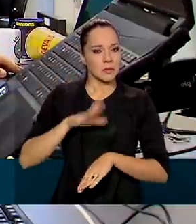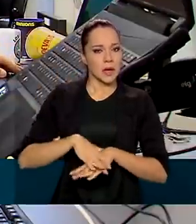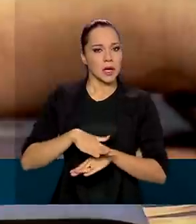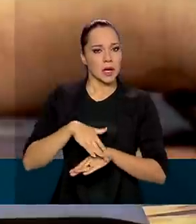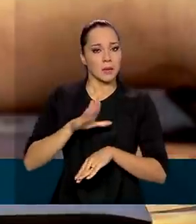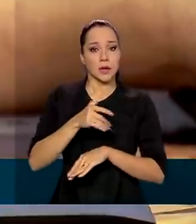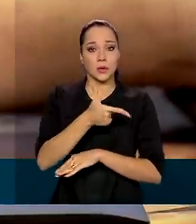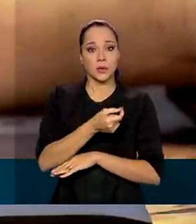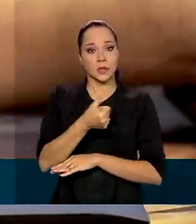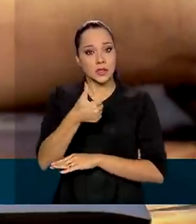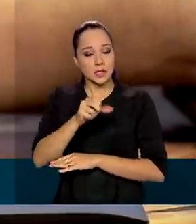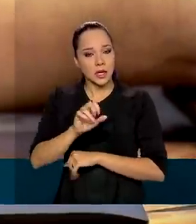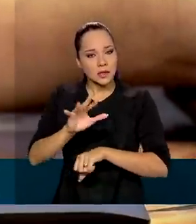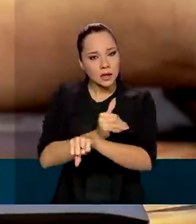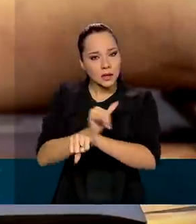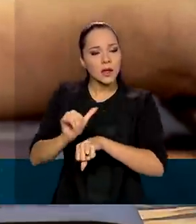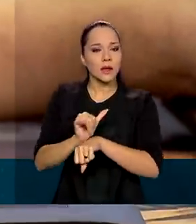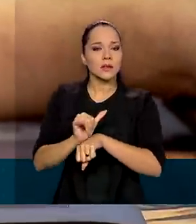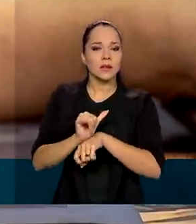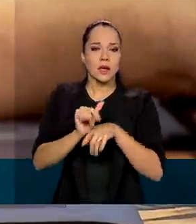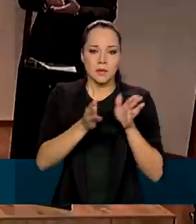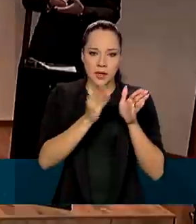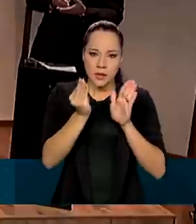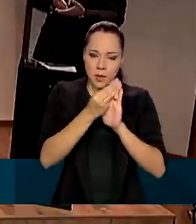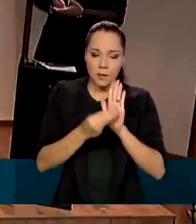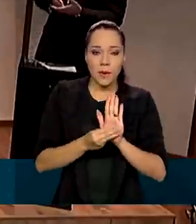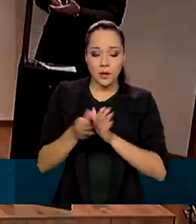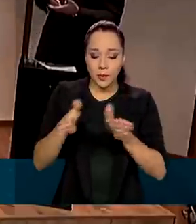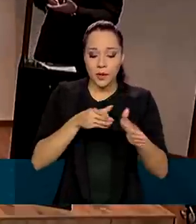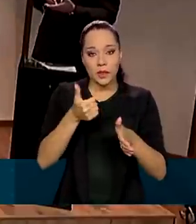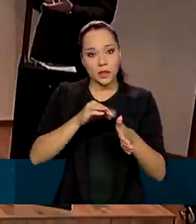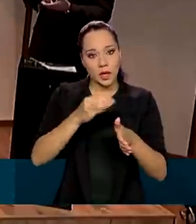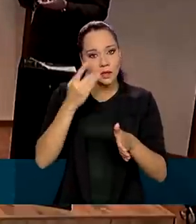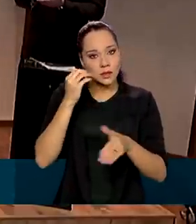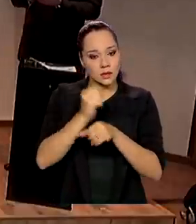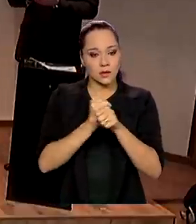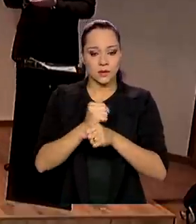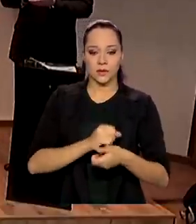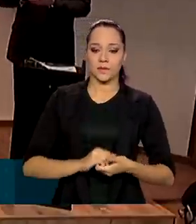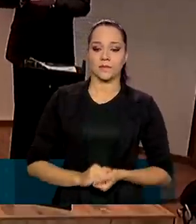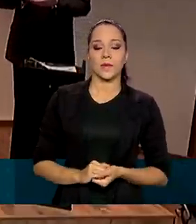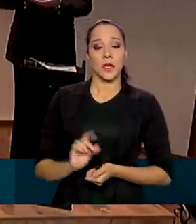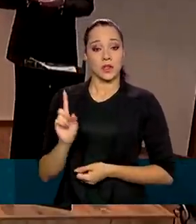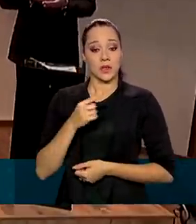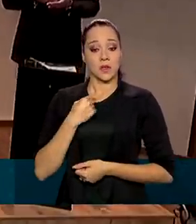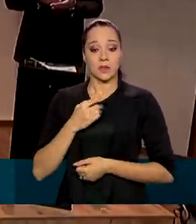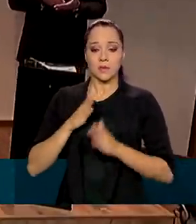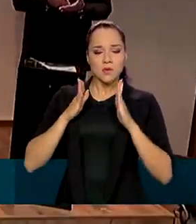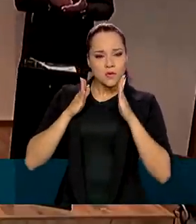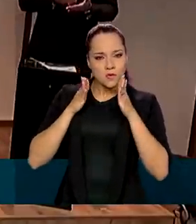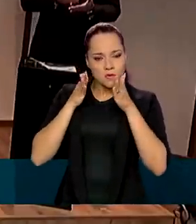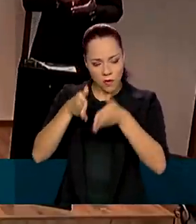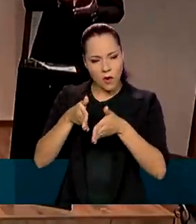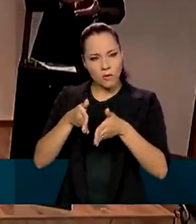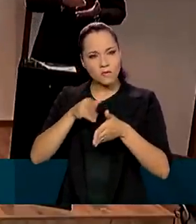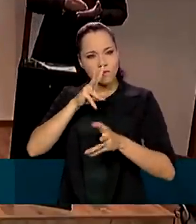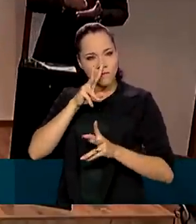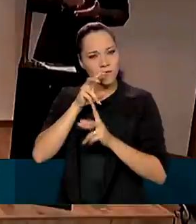a serem implementadas em 10 anos. Nós temos um foco muito forte em